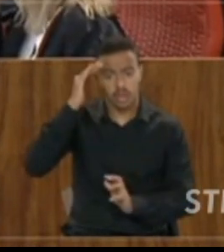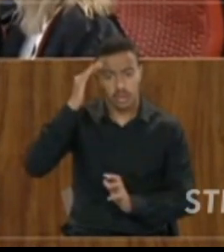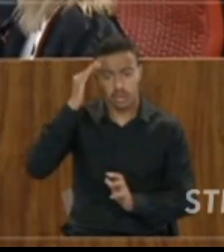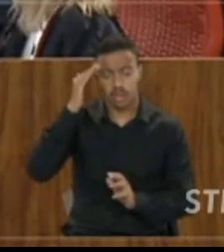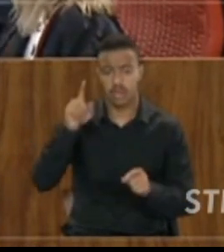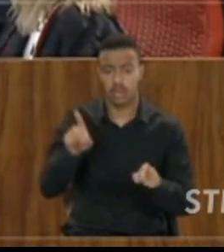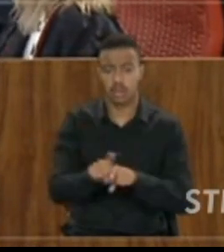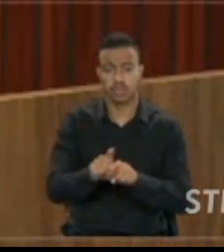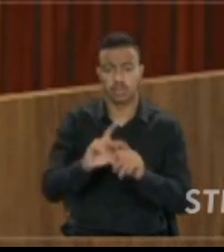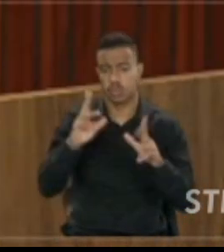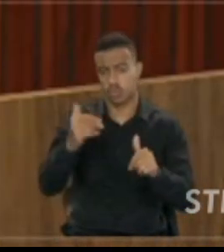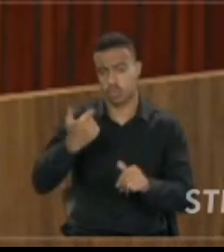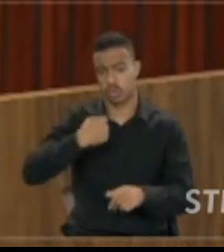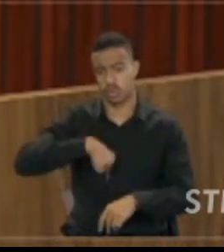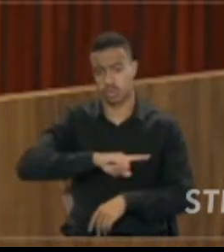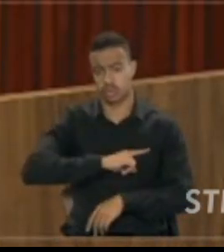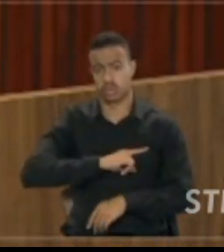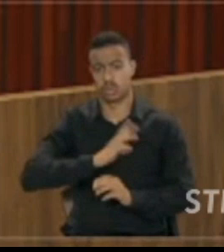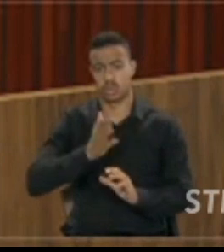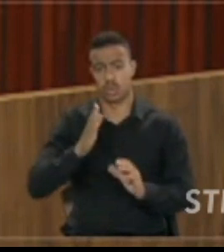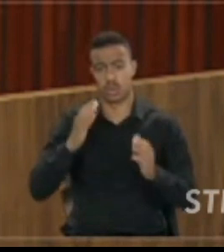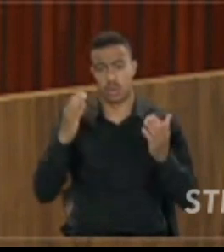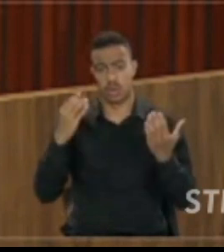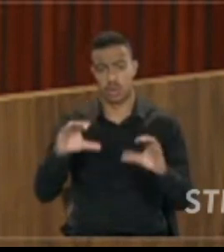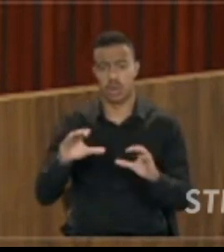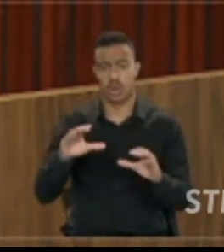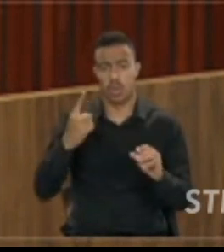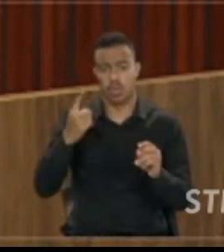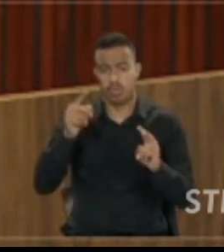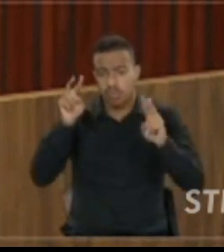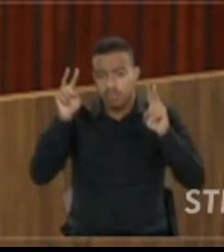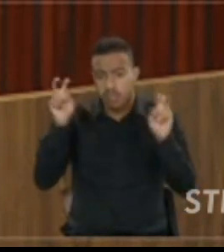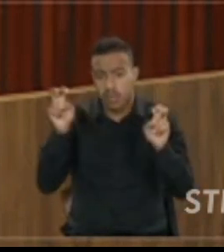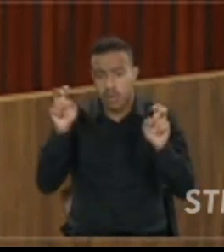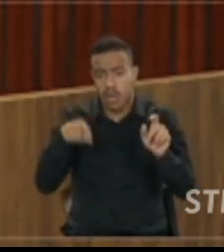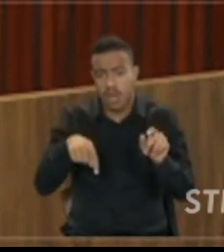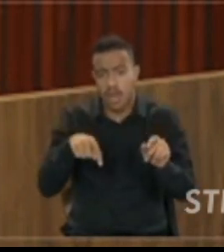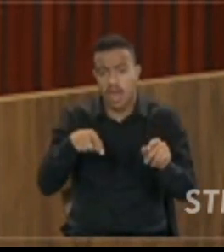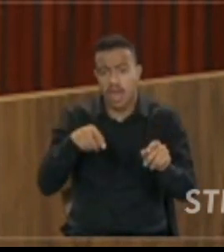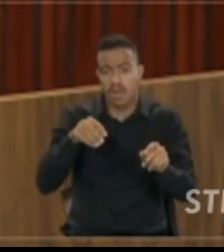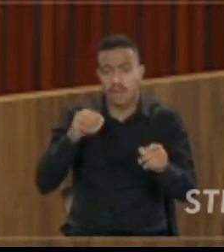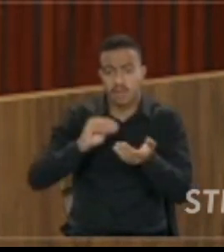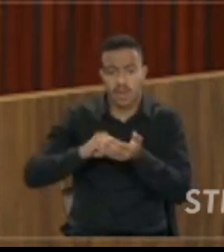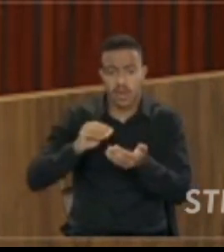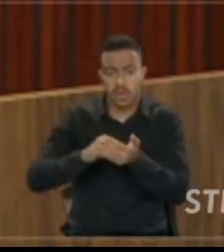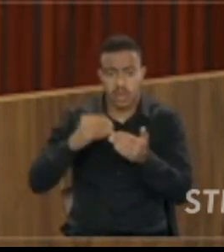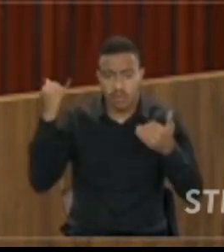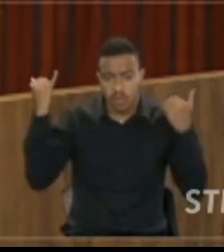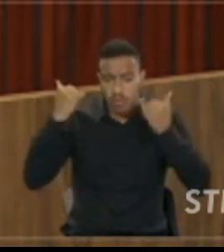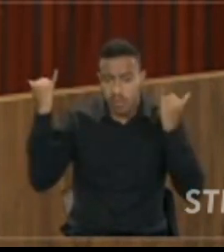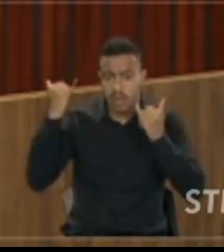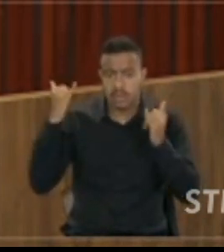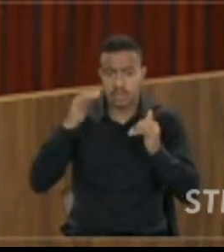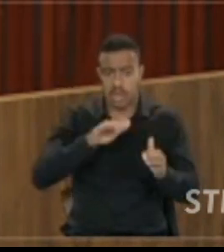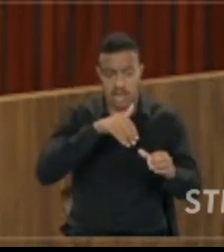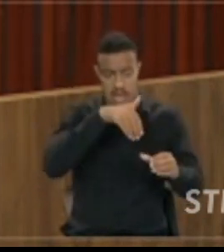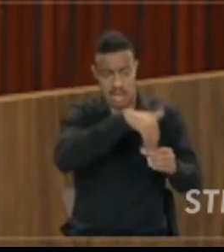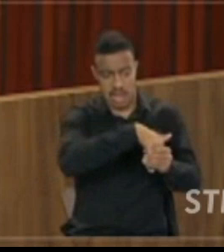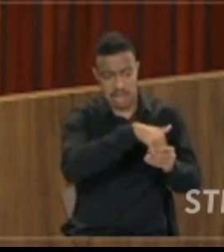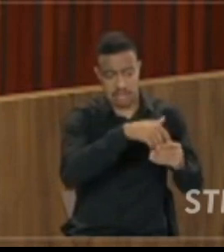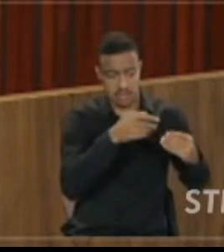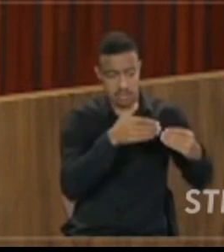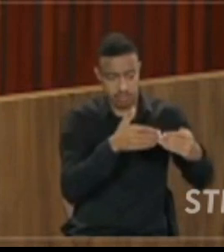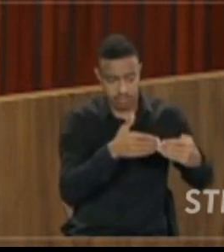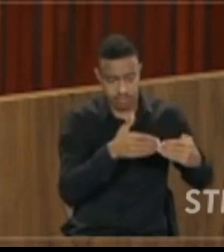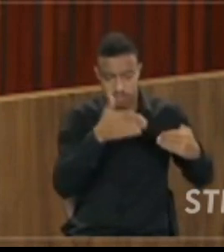escamem também, todos nós. Eu até coloquei, fiz uma expressão que era uma desinformação circular, porque entra a eleição, sai a eleição, esse mesmo assunto